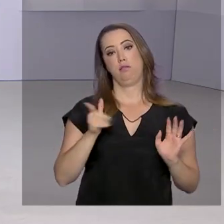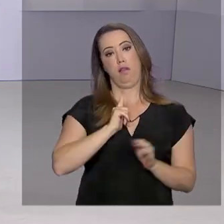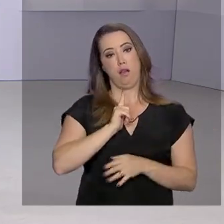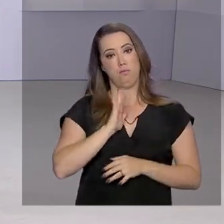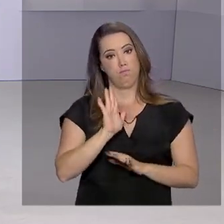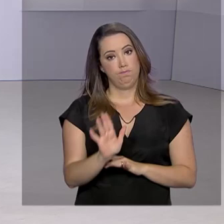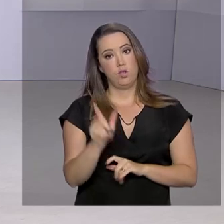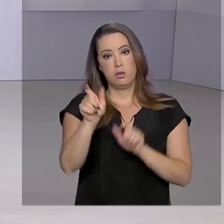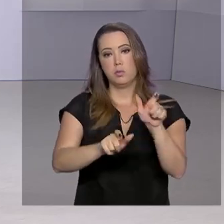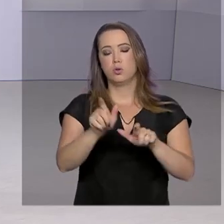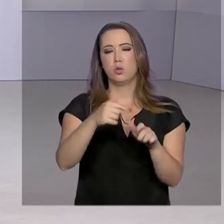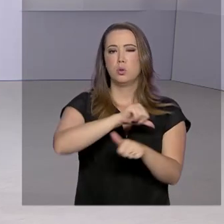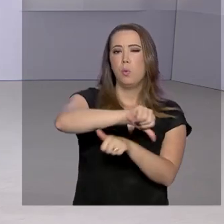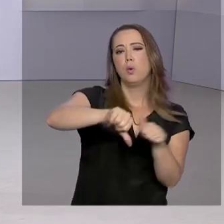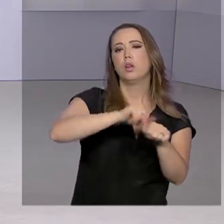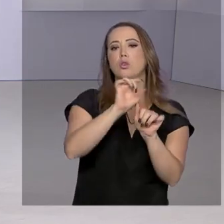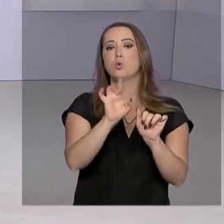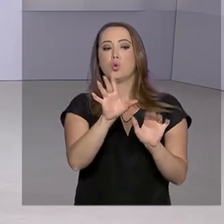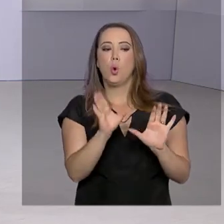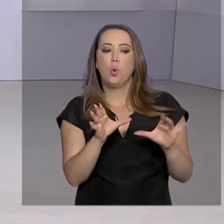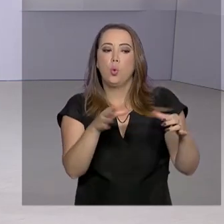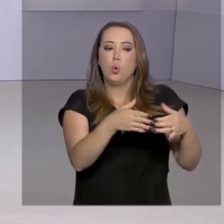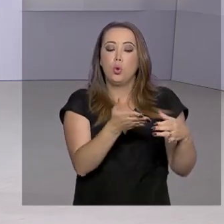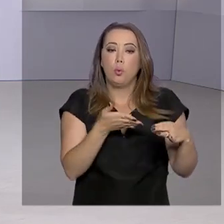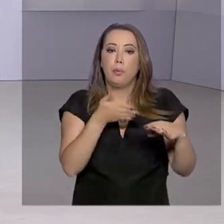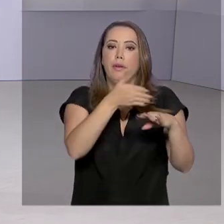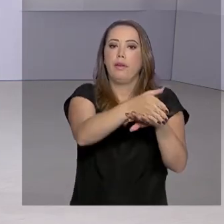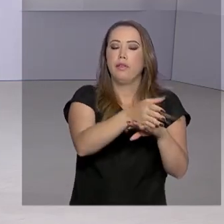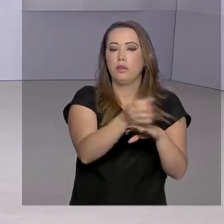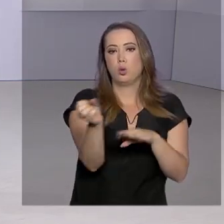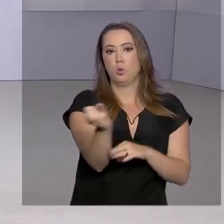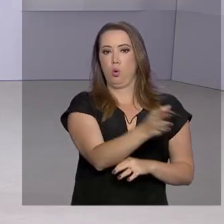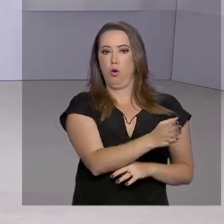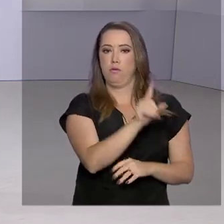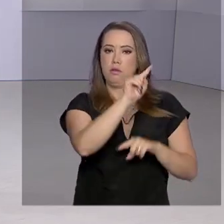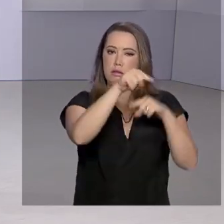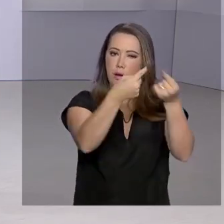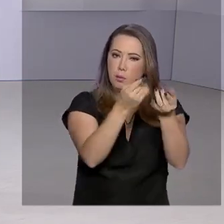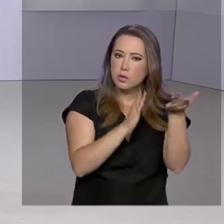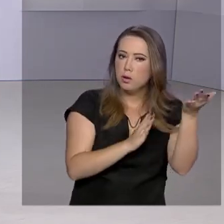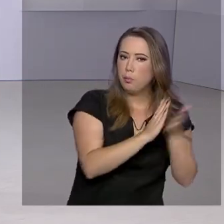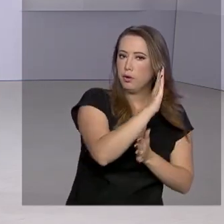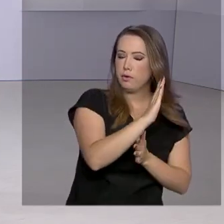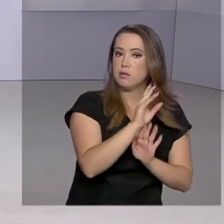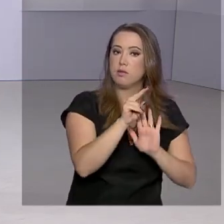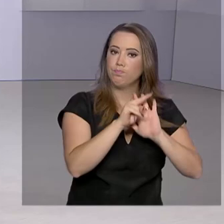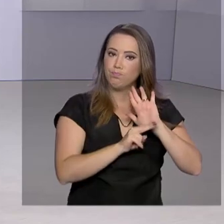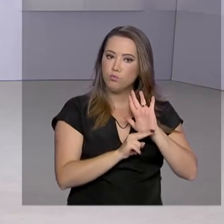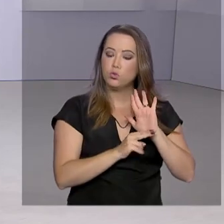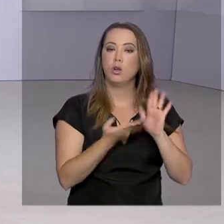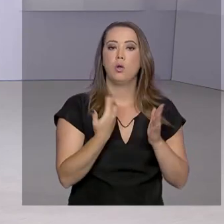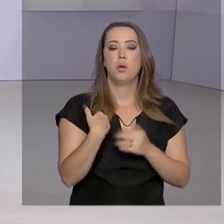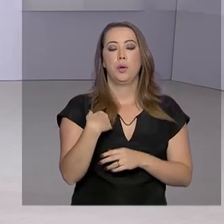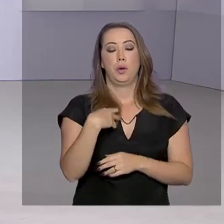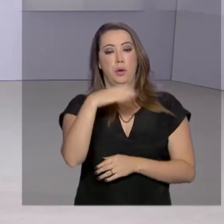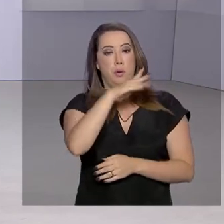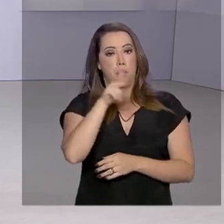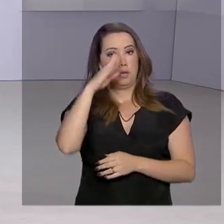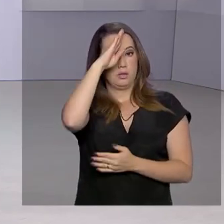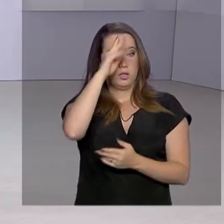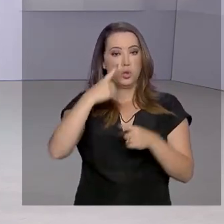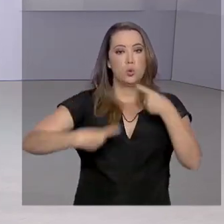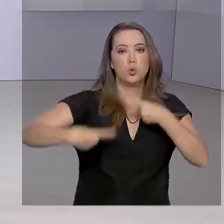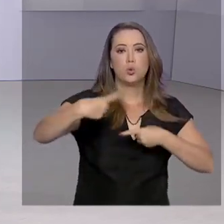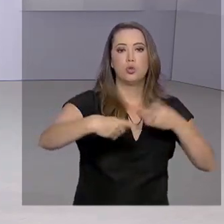As mudanças atingem apenas quem entrar a partir da publicação da reforma. Bolsonaro discute o assunto agora, no começo da